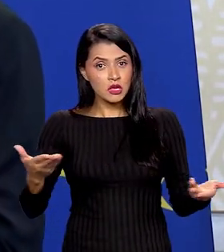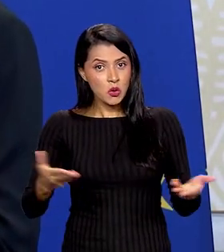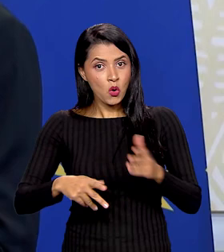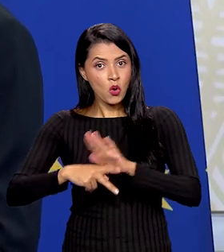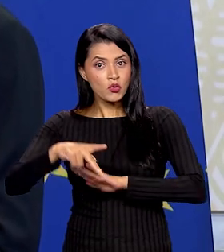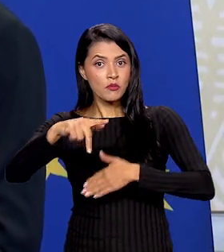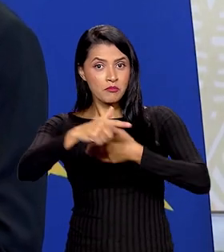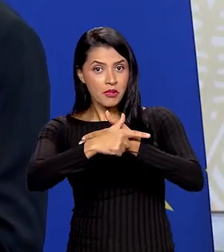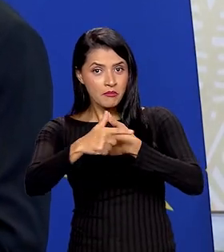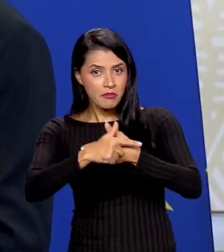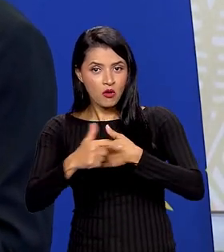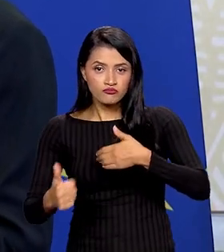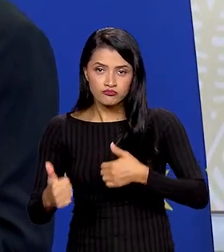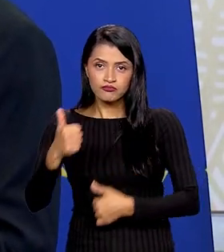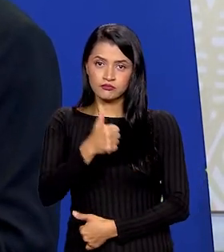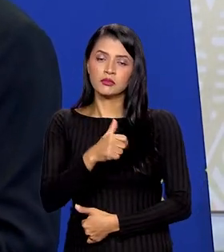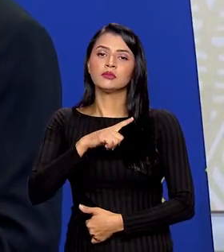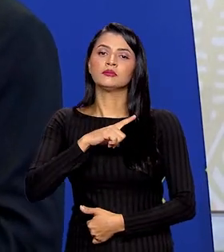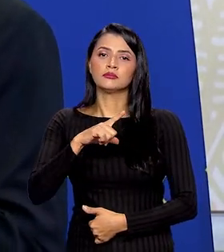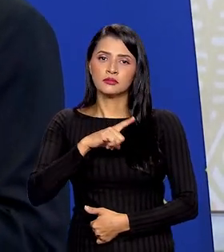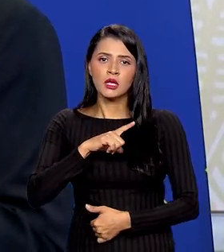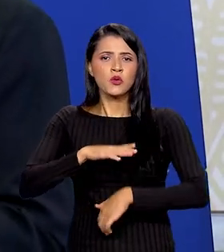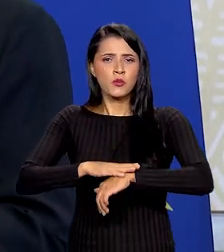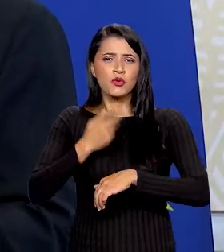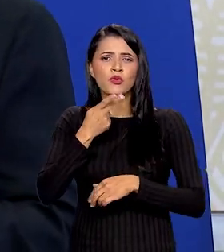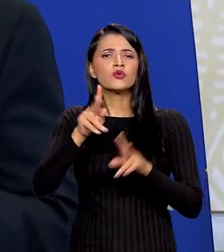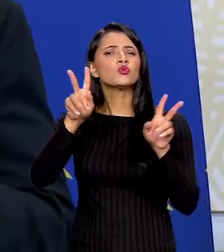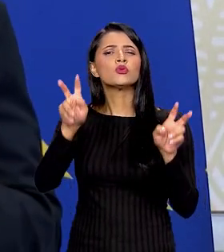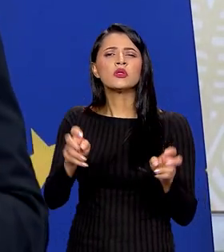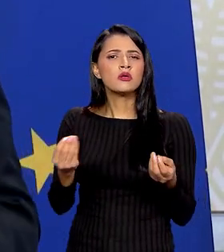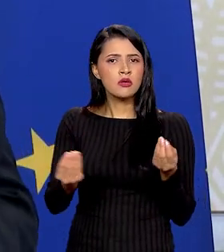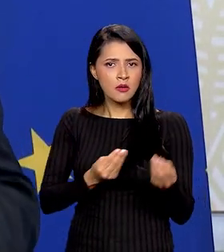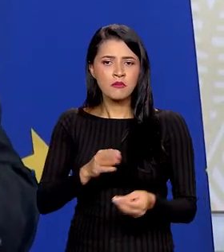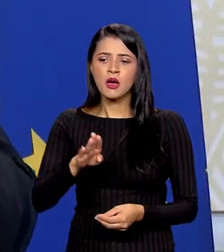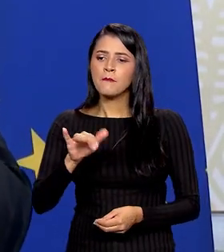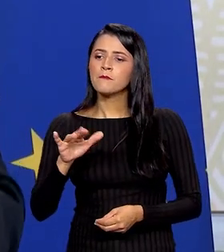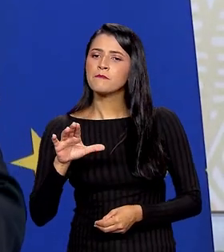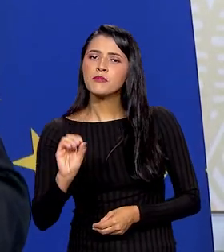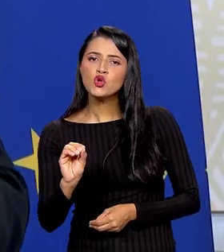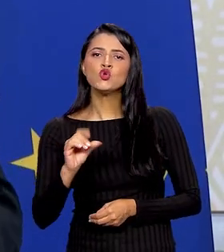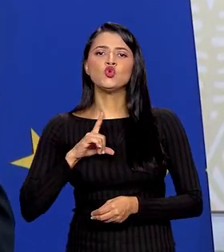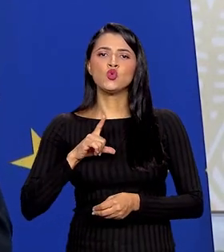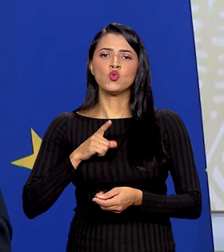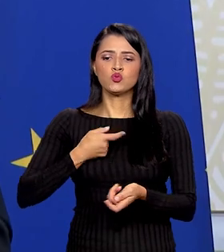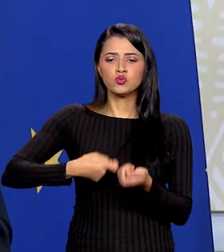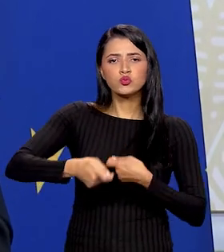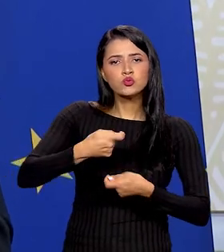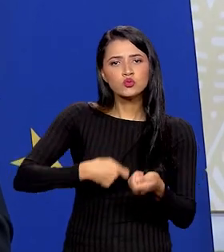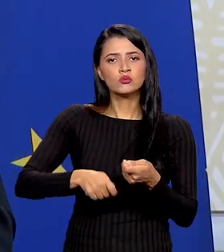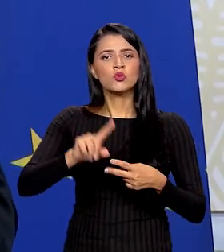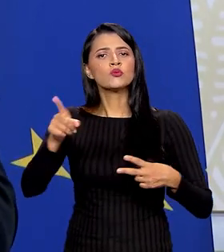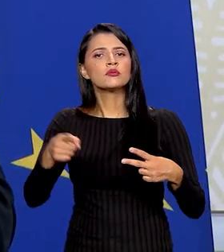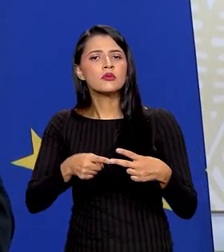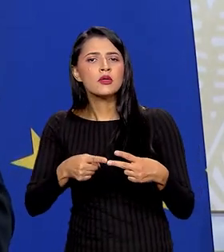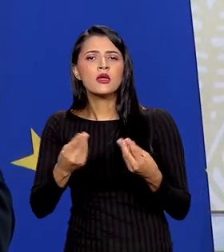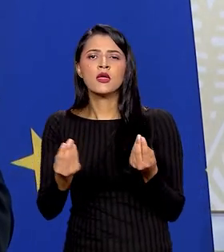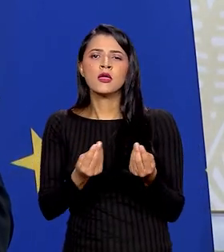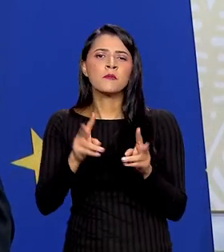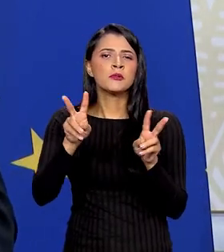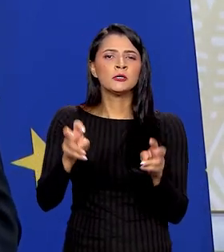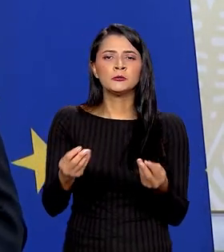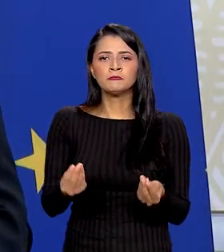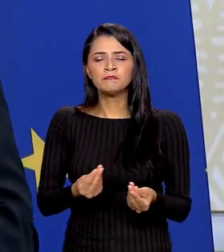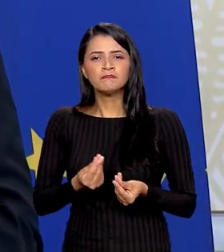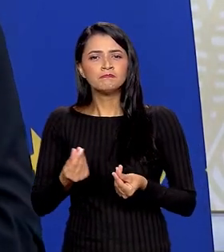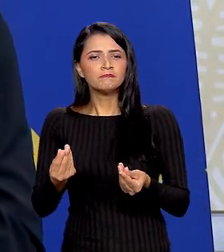voltando a ocupar o seu papel de protagonista. E quando se trata da questão da bioeconomia, quando se trata da